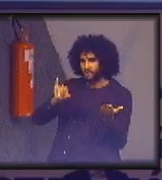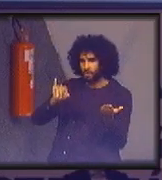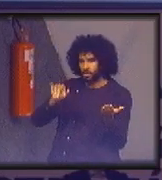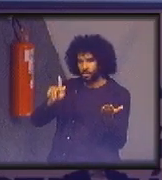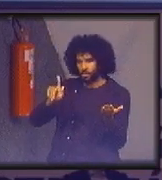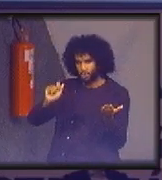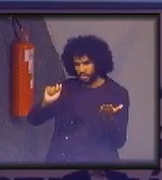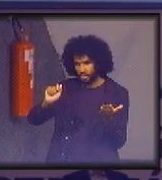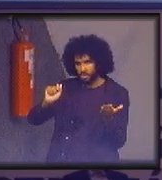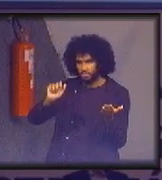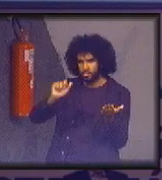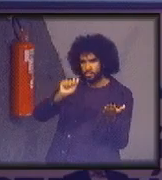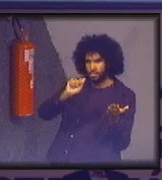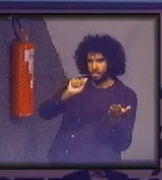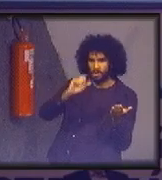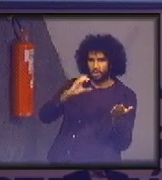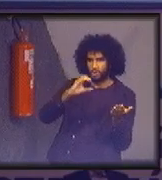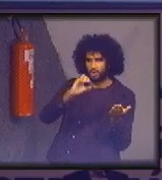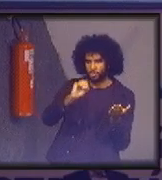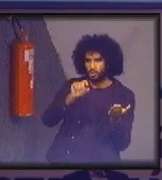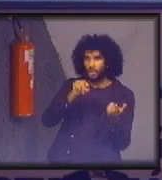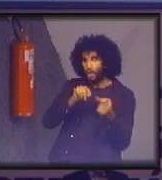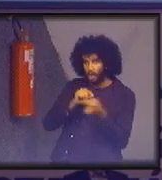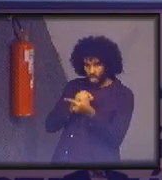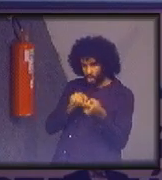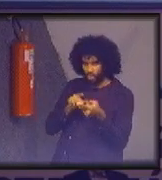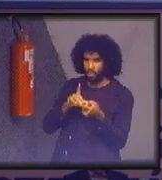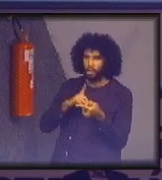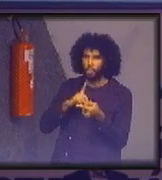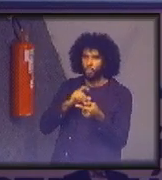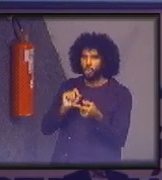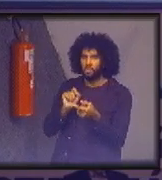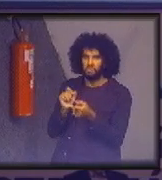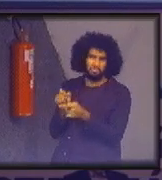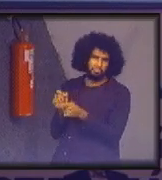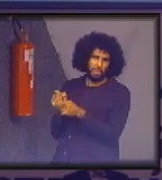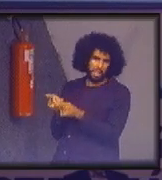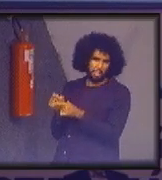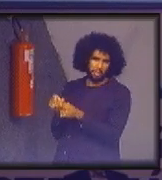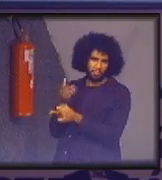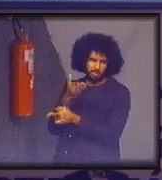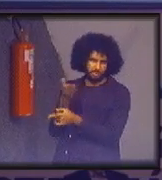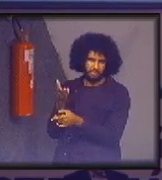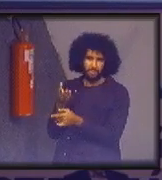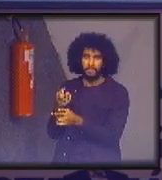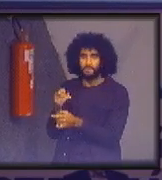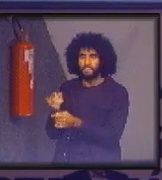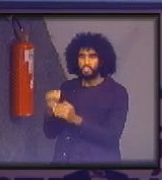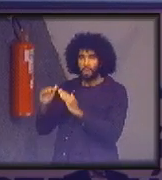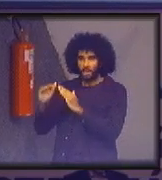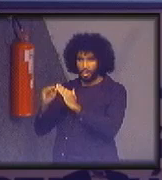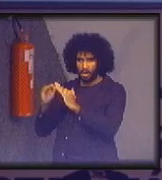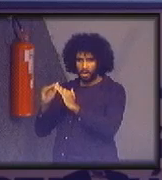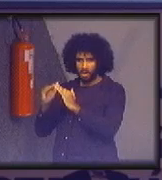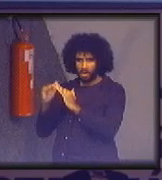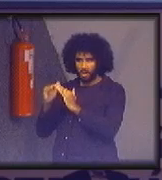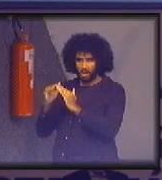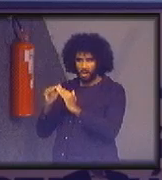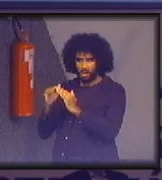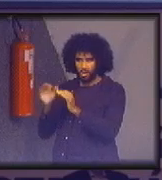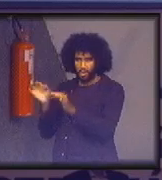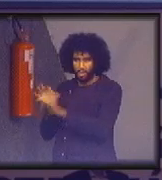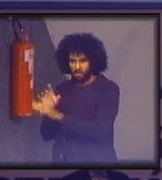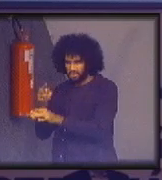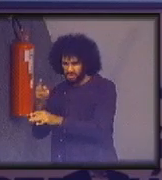na economia circular aquela viga de aço por exemplo ela vai estar alugada para você a hora que a sua casa for demolida daqui a 30 anos